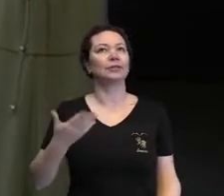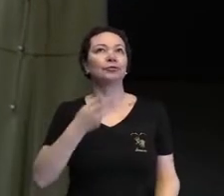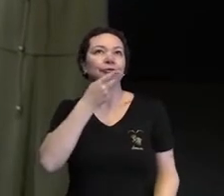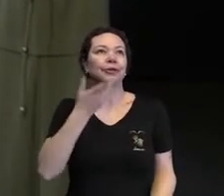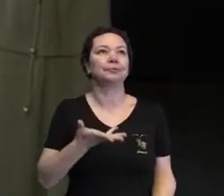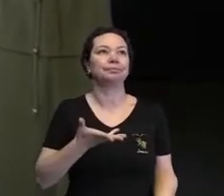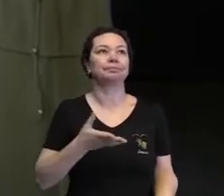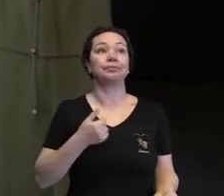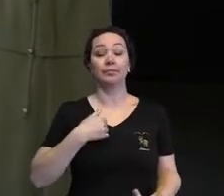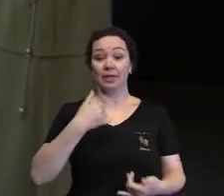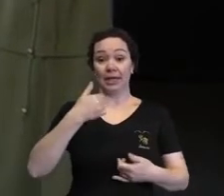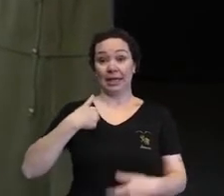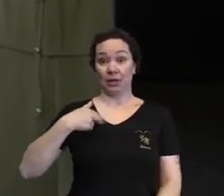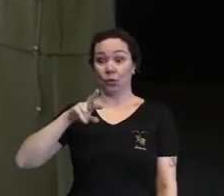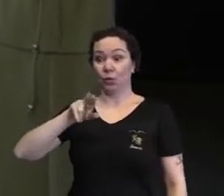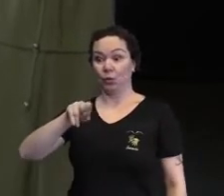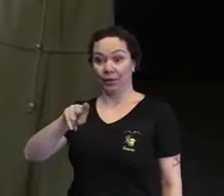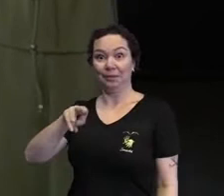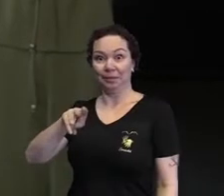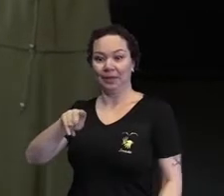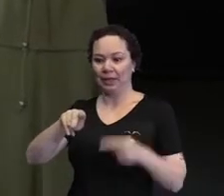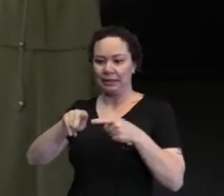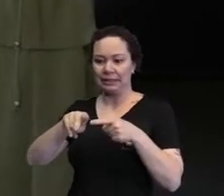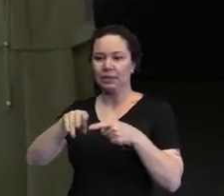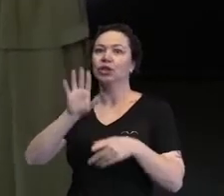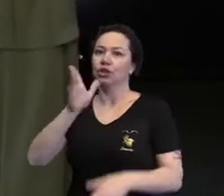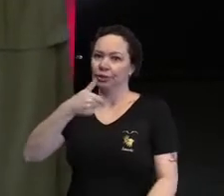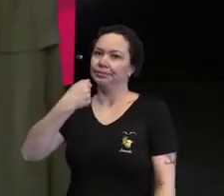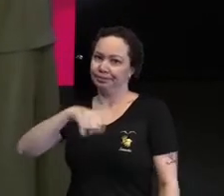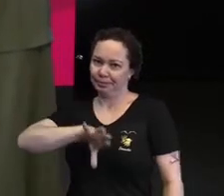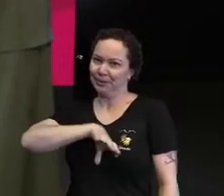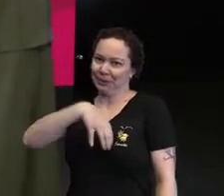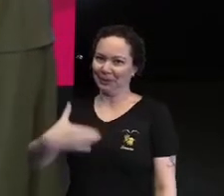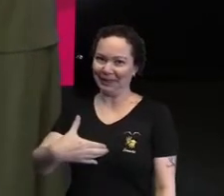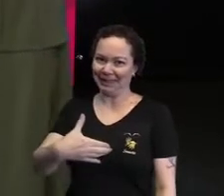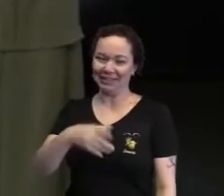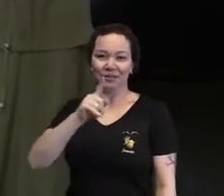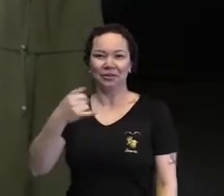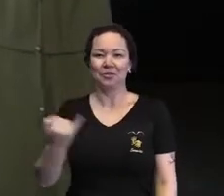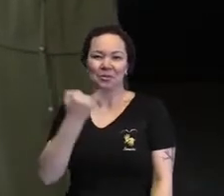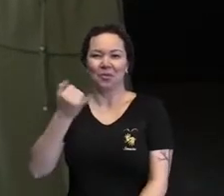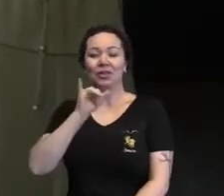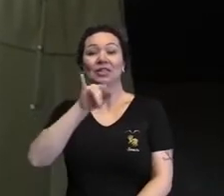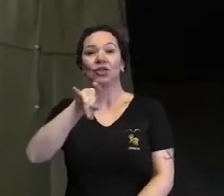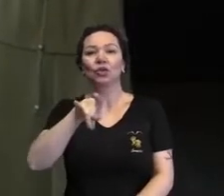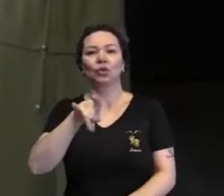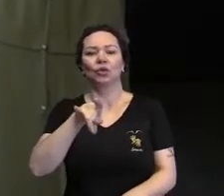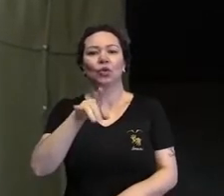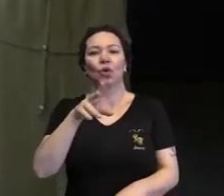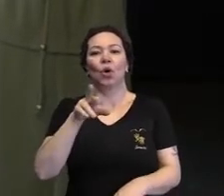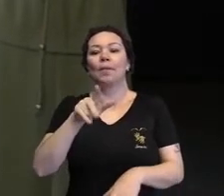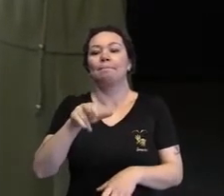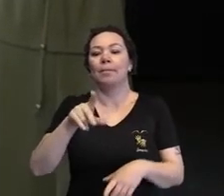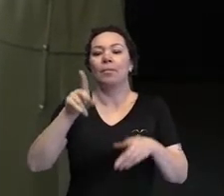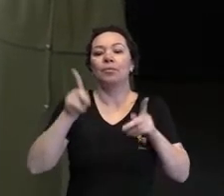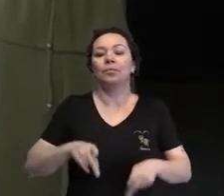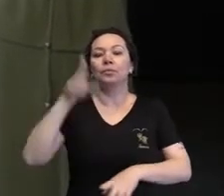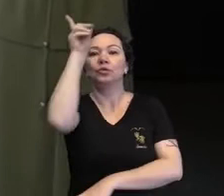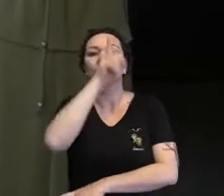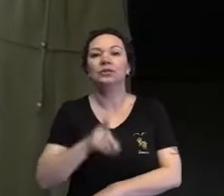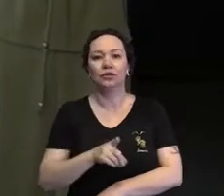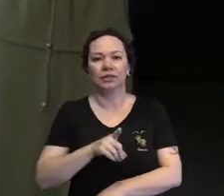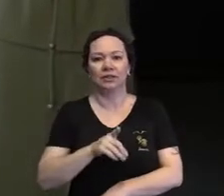que ser irmão já é um ato heróico. Independente de você ser irmão de uma pessoa com qualquer necessidade específica.